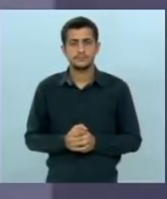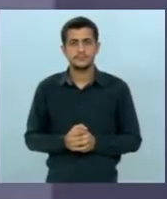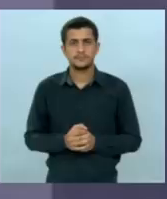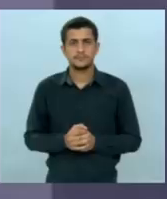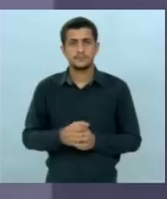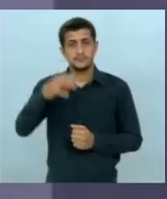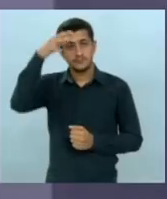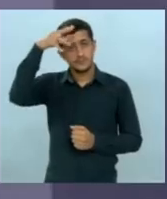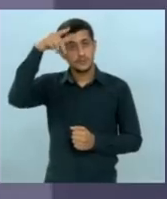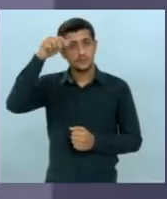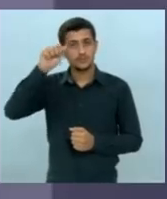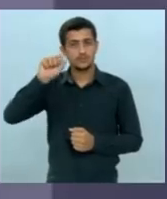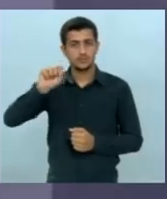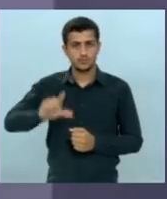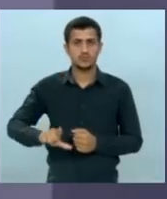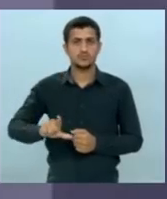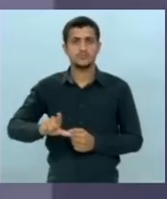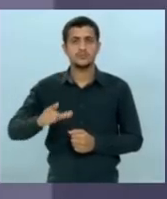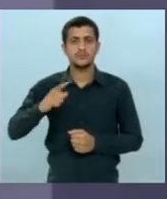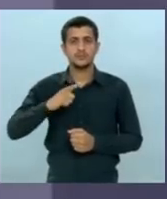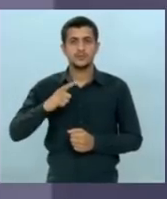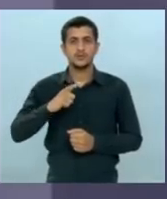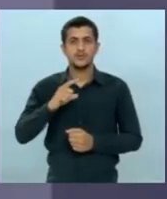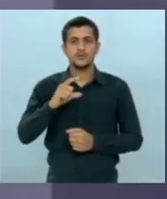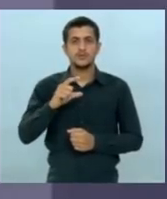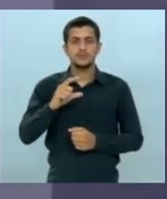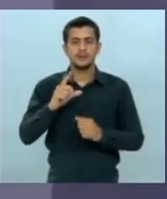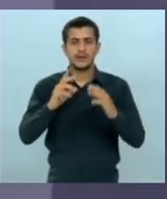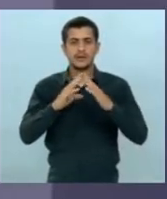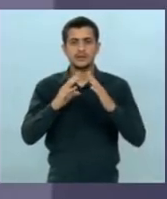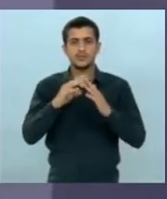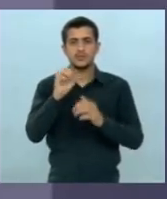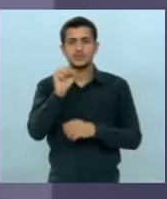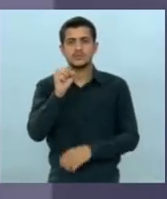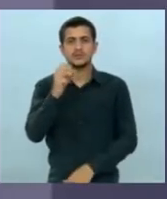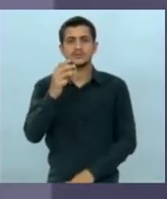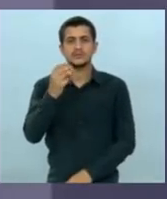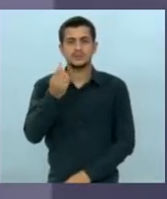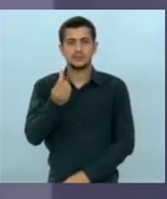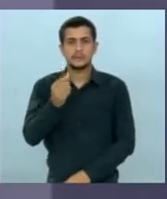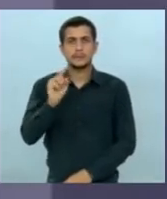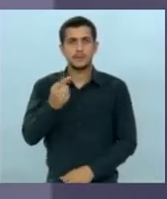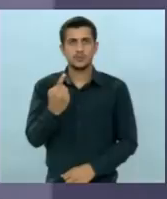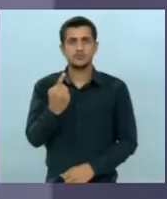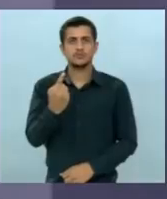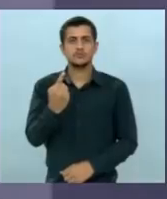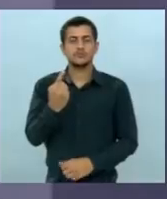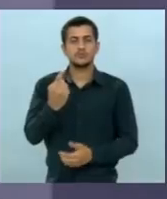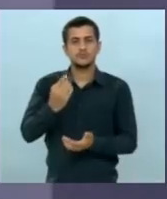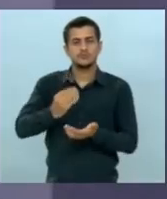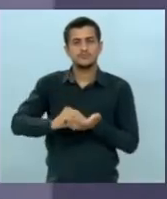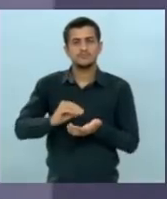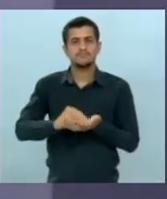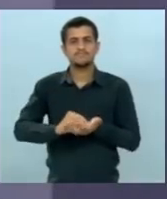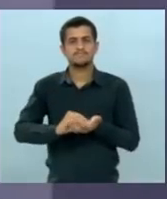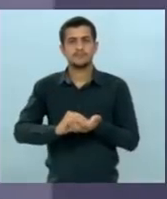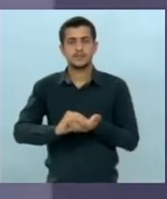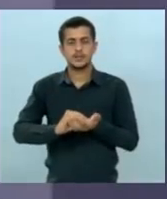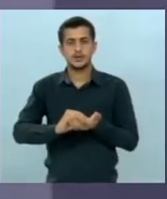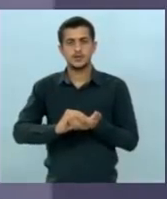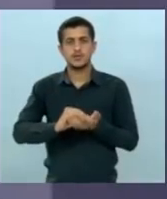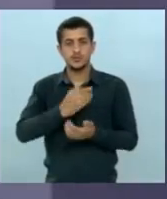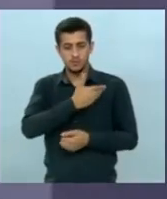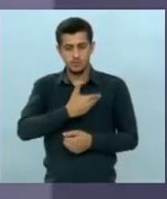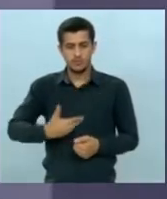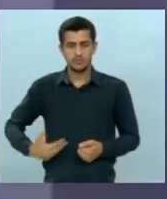tem um déficit habitacional de 86 mil residências no governo Azambuja na